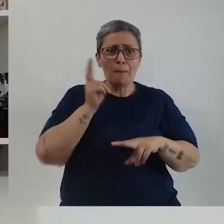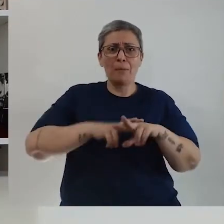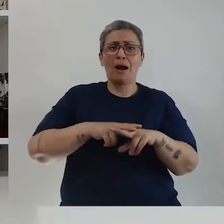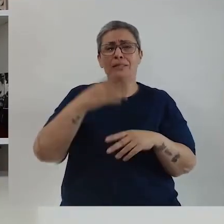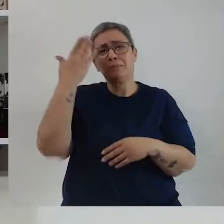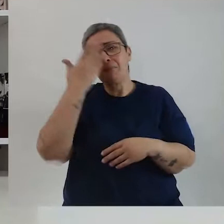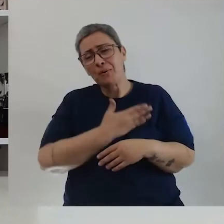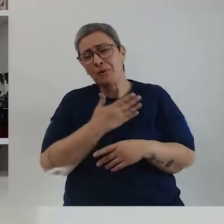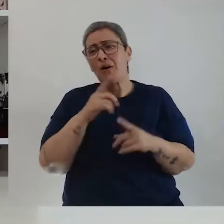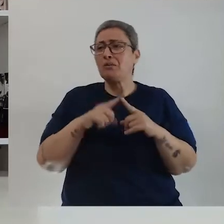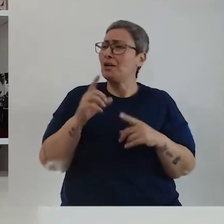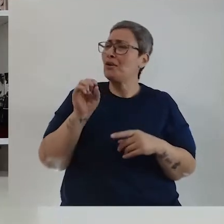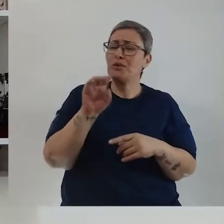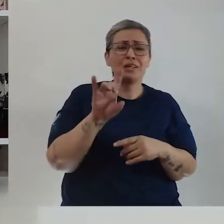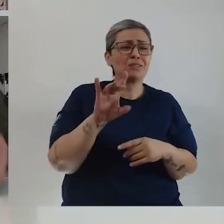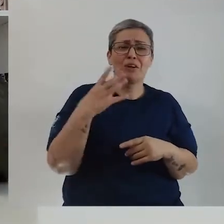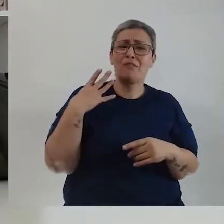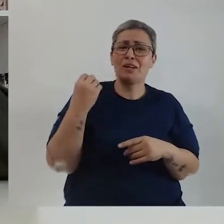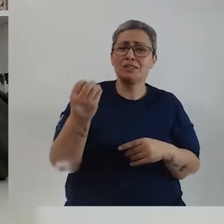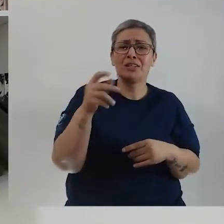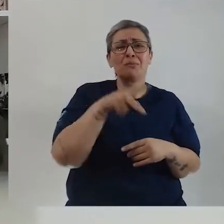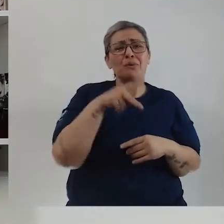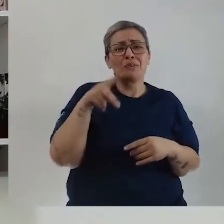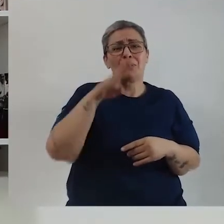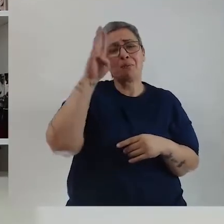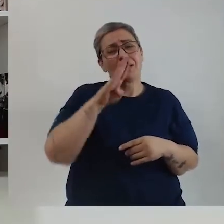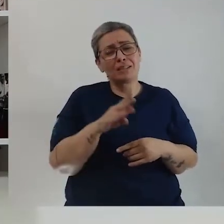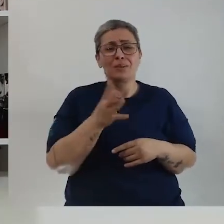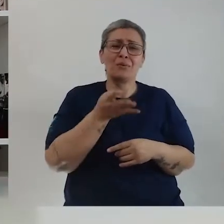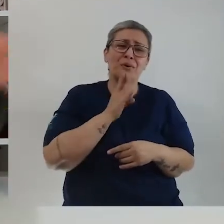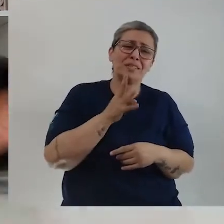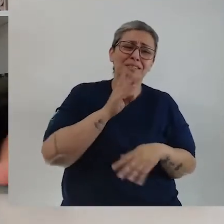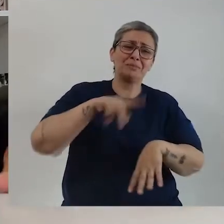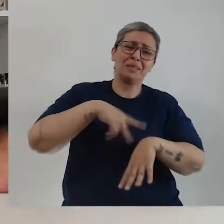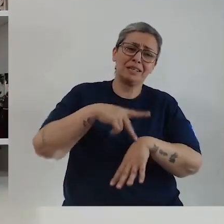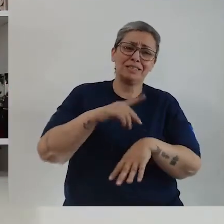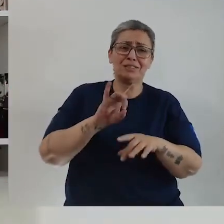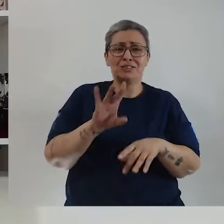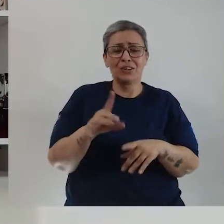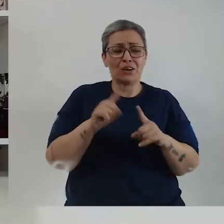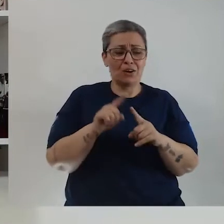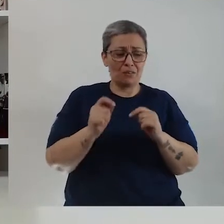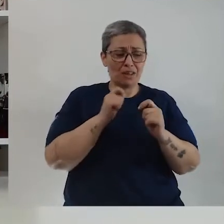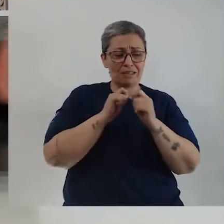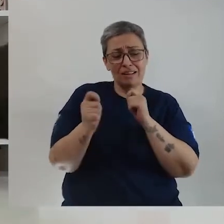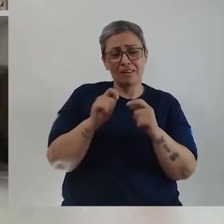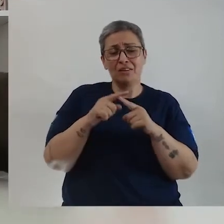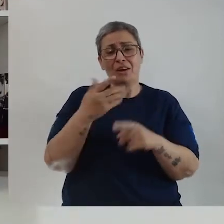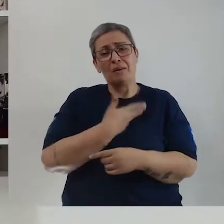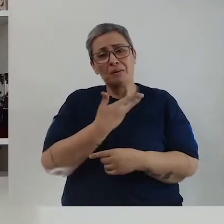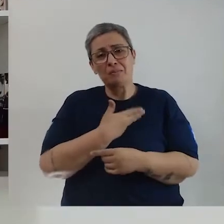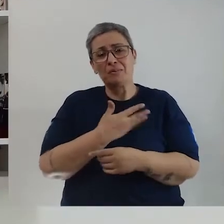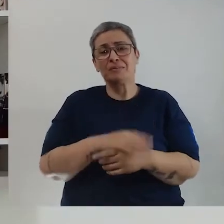detido, até provar que era um viajante. Eu era professor no Brasil, estava conhecendo o país. Fizeram entrevista